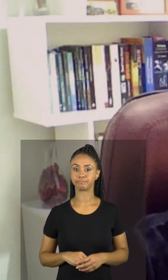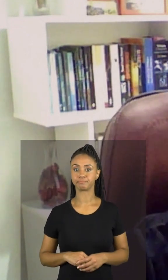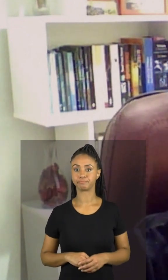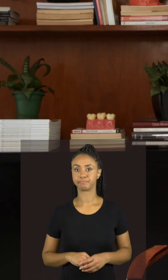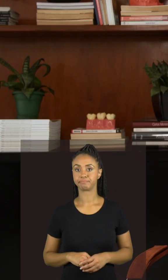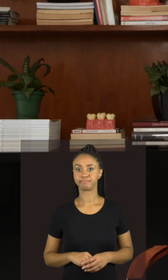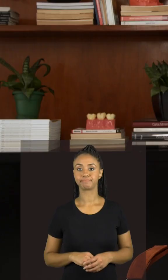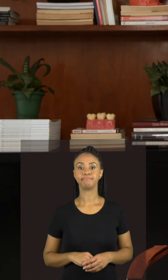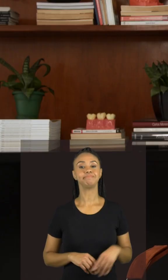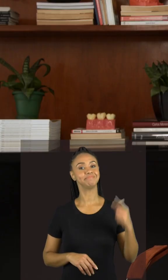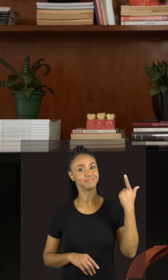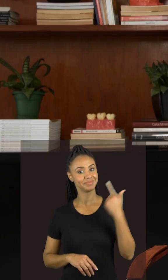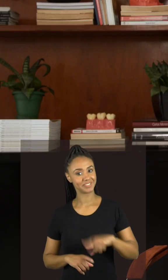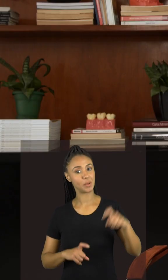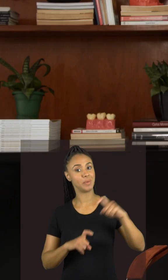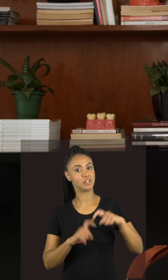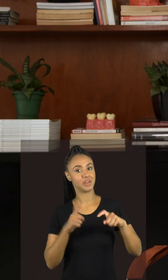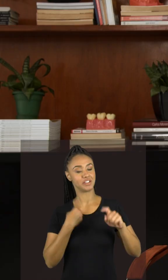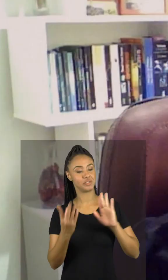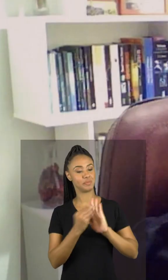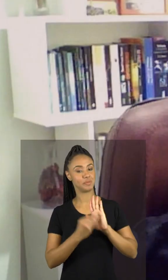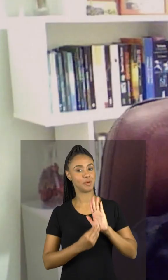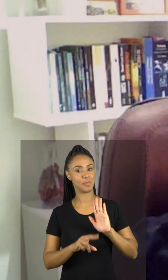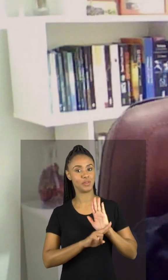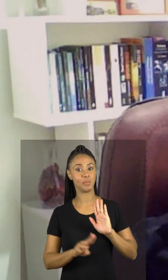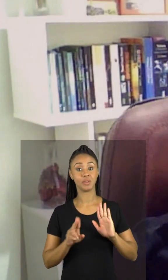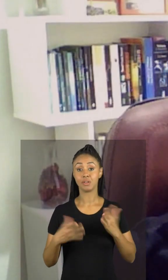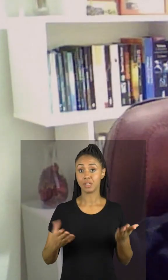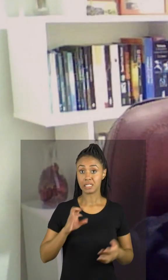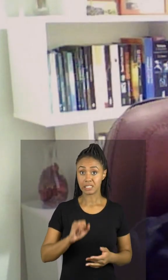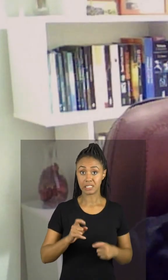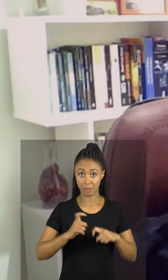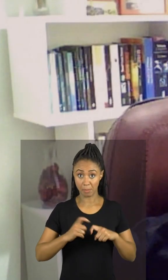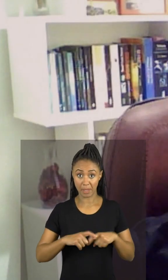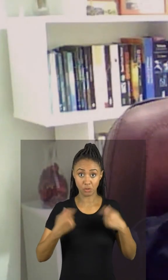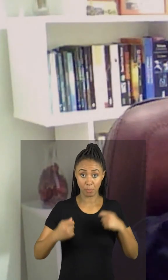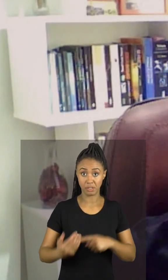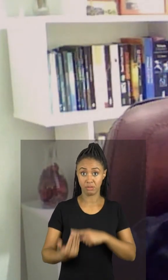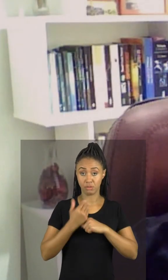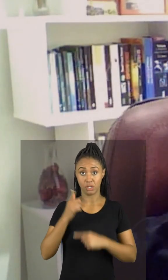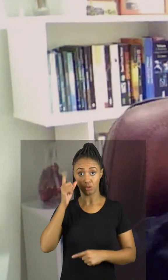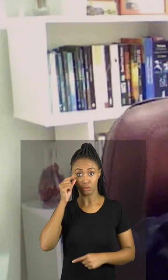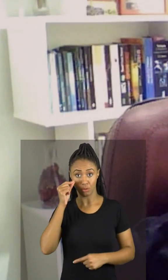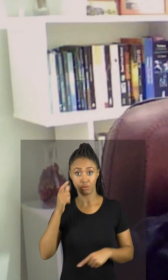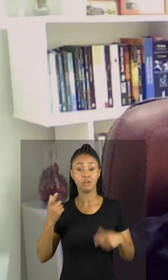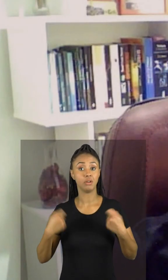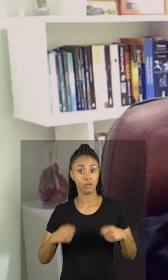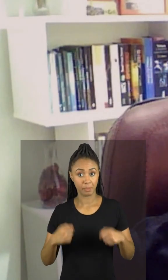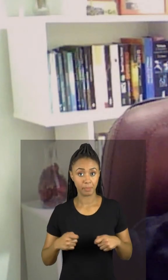ocasiões. Mais um médico para a nossa lista. Então, se a gente precisar de um médico para trabalhar a questão de sono,